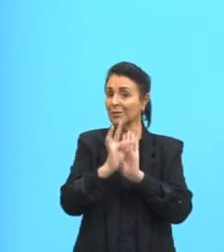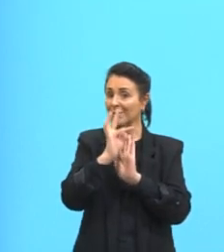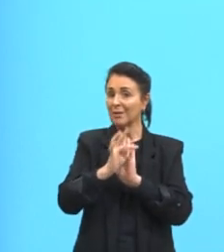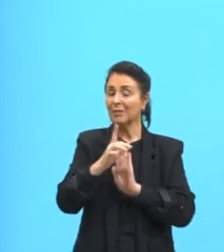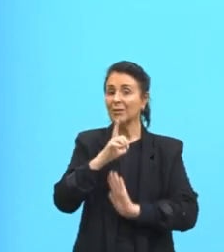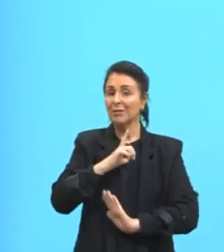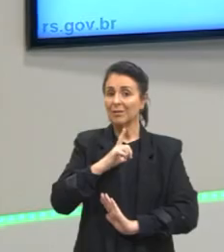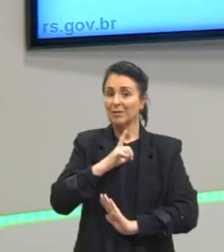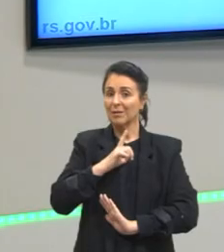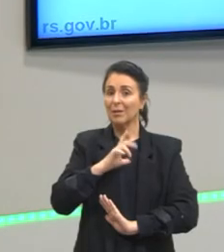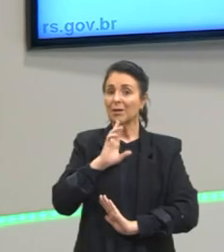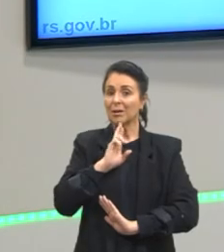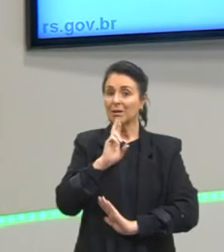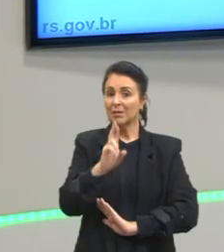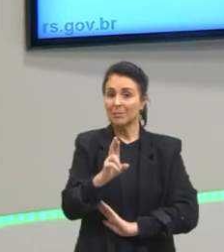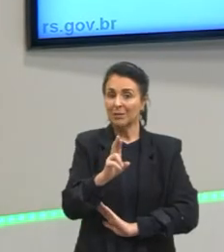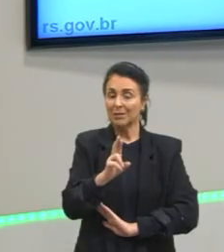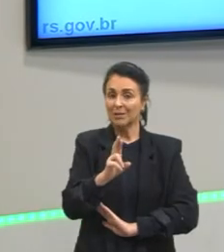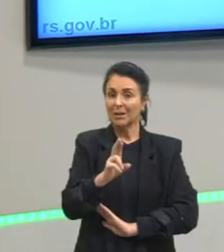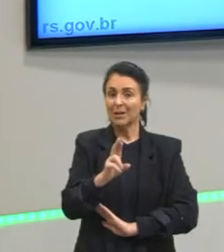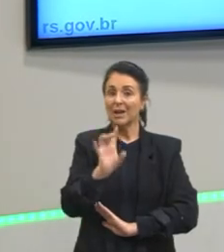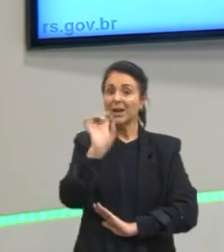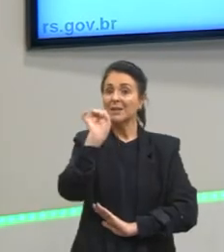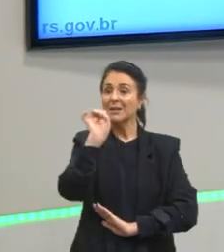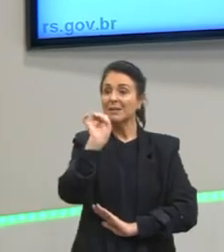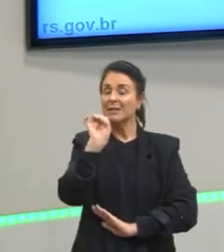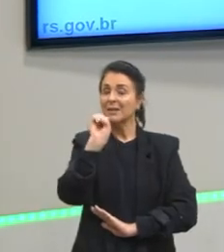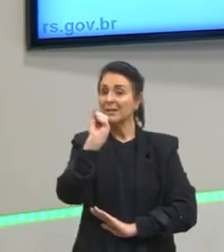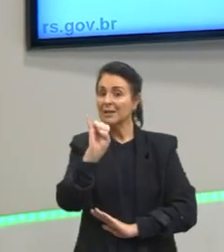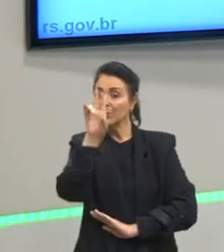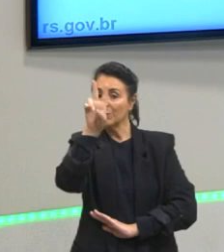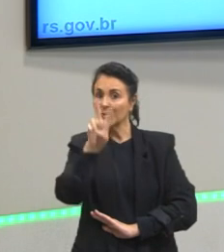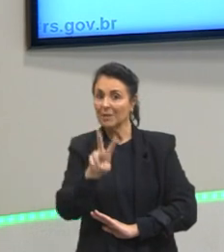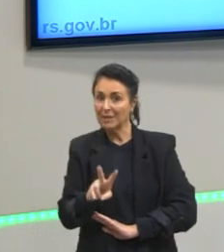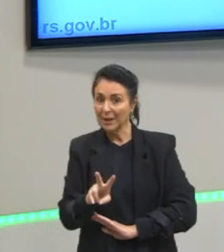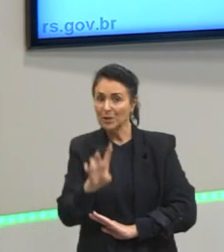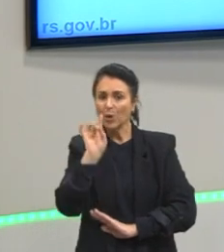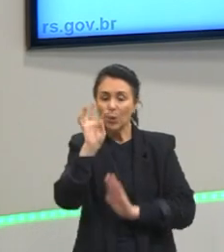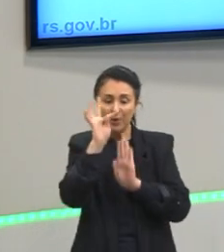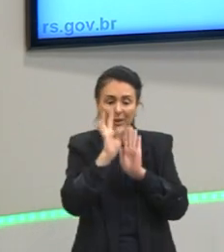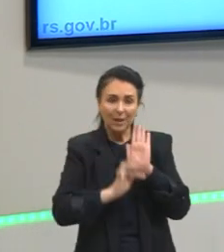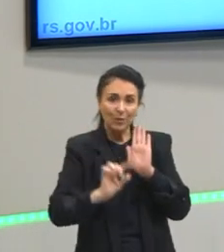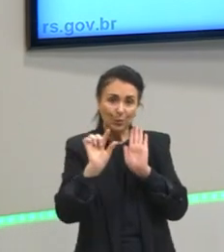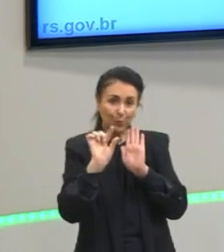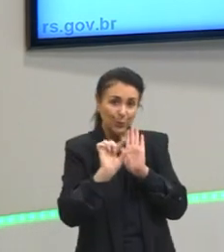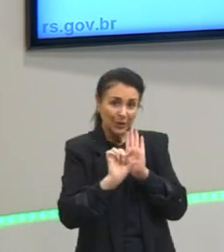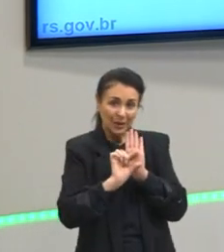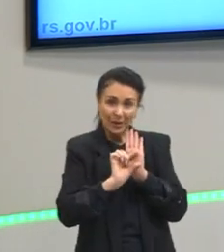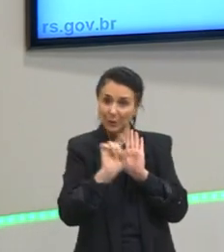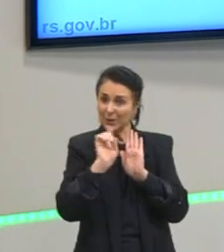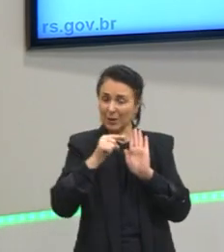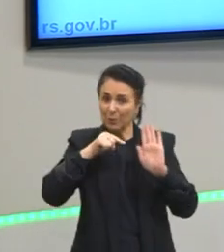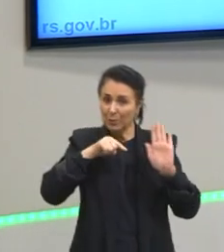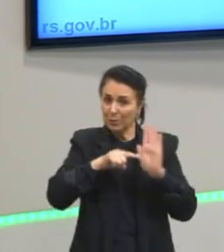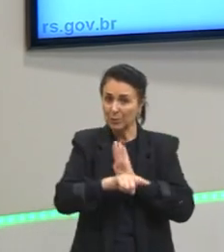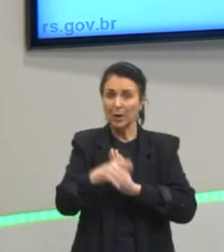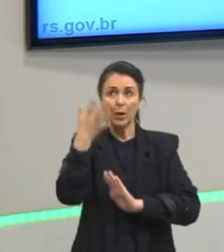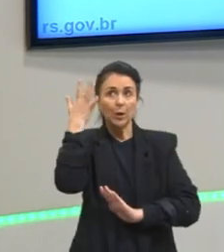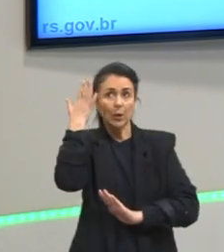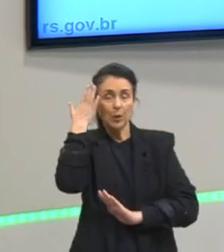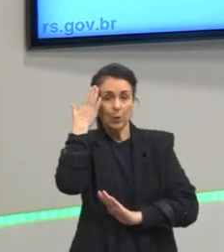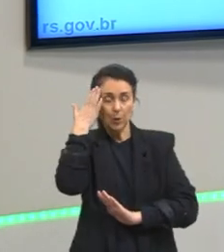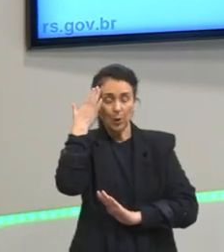o que está ocorrendo. Se ler somente essa parte, não precisa nem analisar as estruturas, tá? Se eu não conseguir interpretar as estruturas,